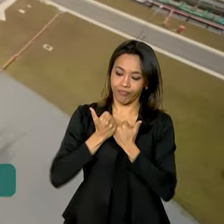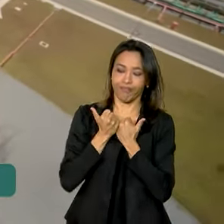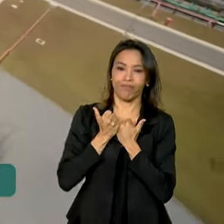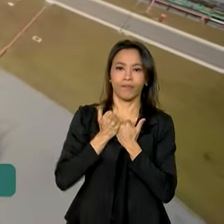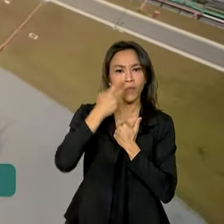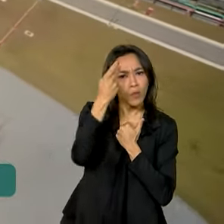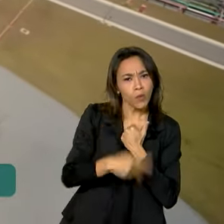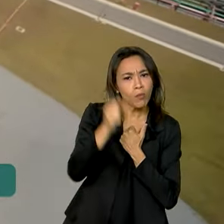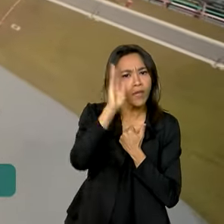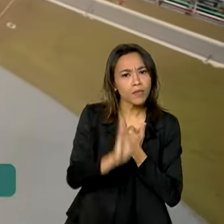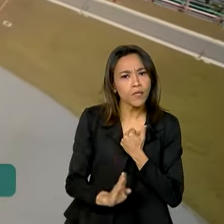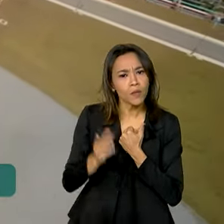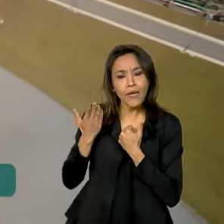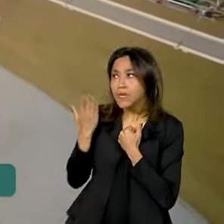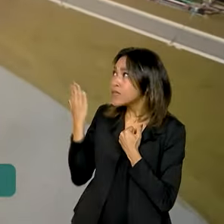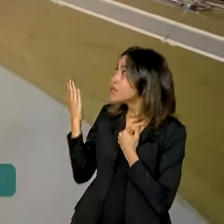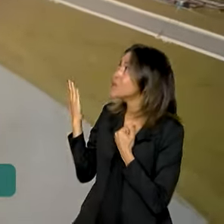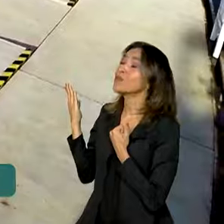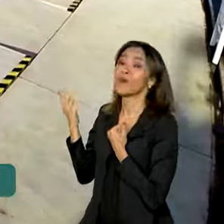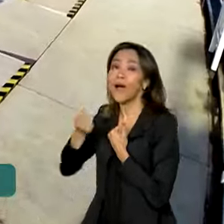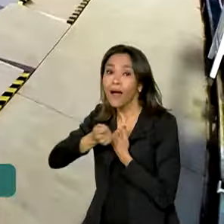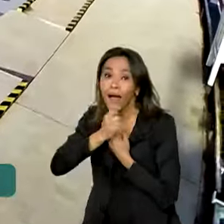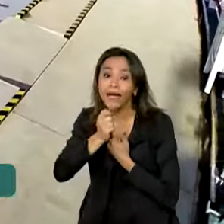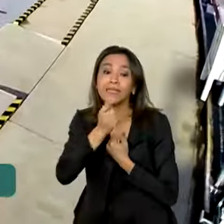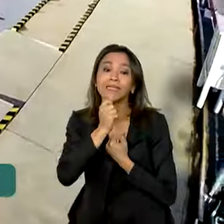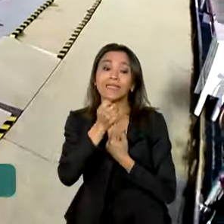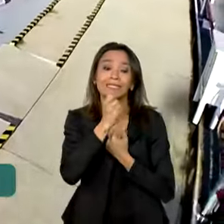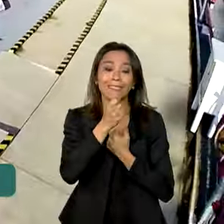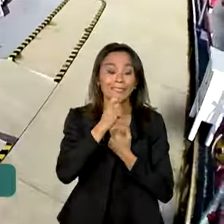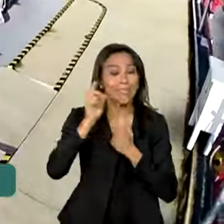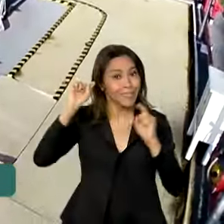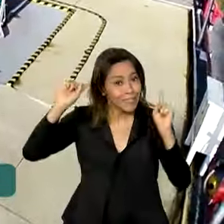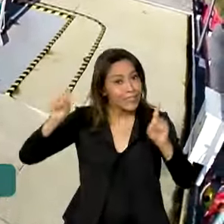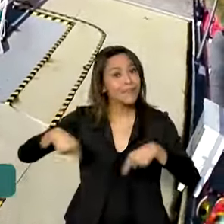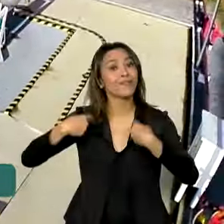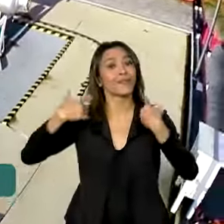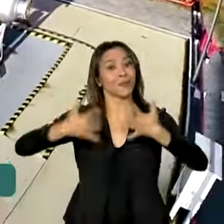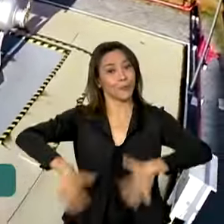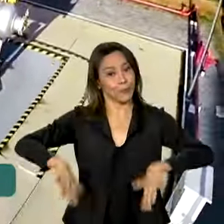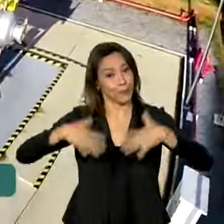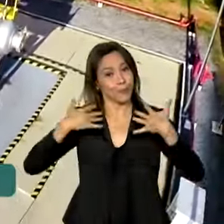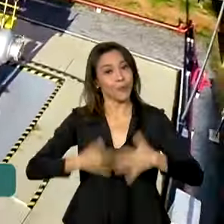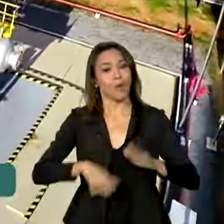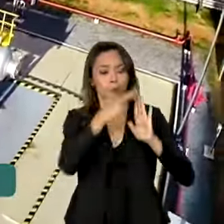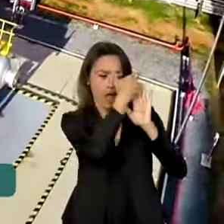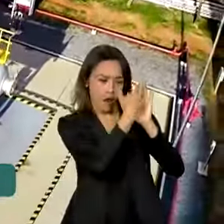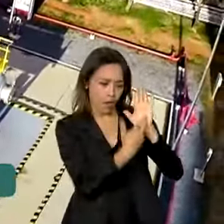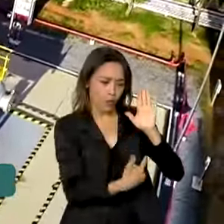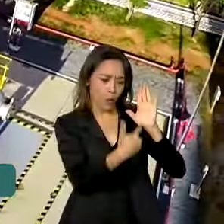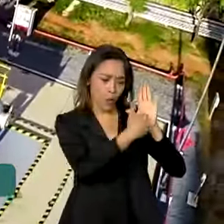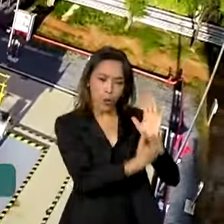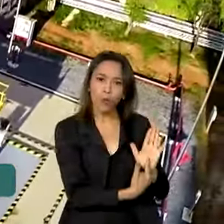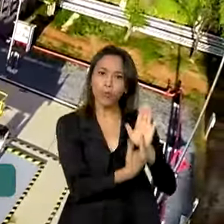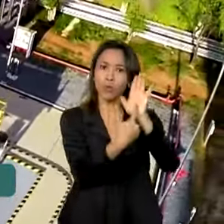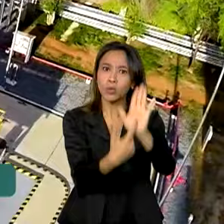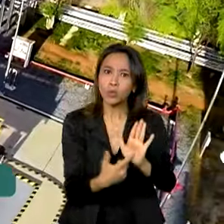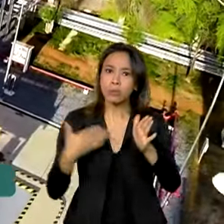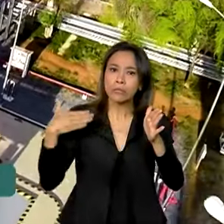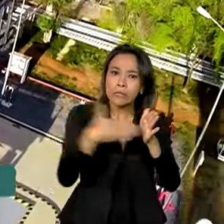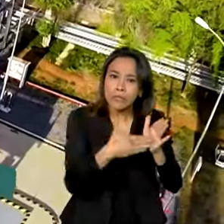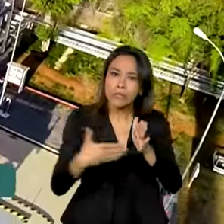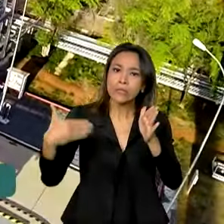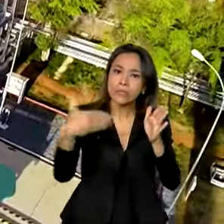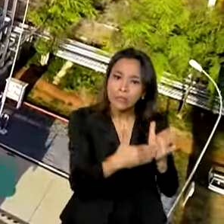No Brasil, o insumo ainda encontra um ambiente desafiador. Um relatório apontou as principais barreiras para o